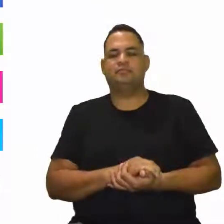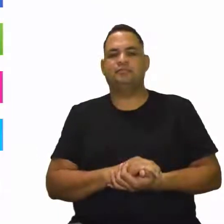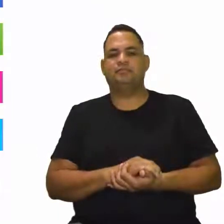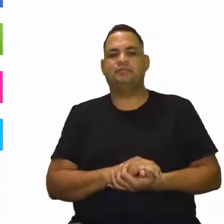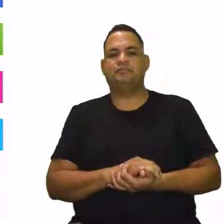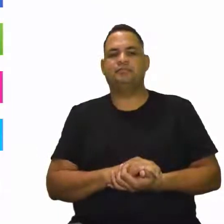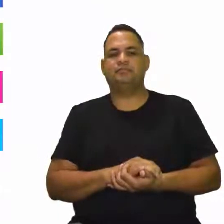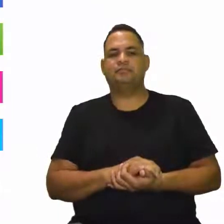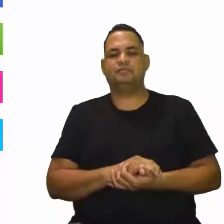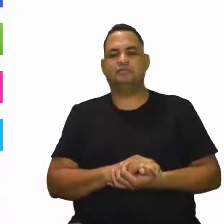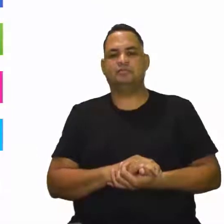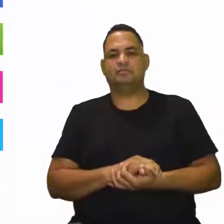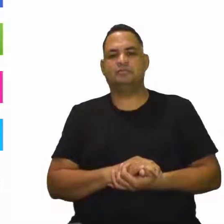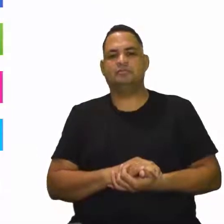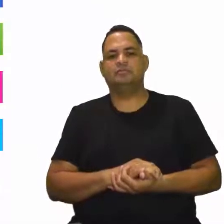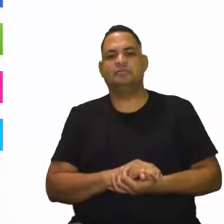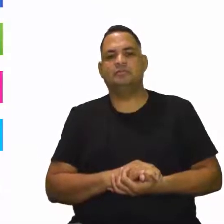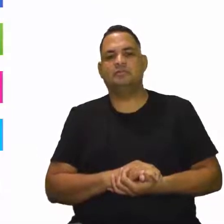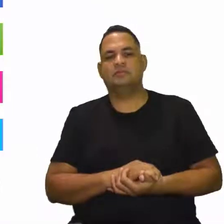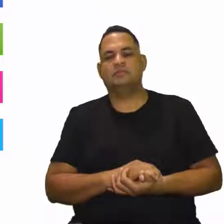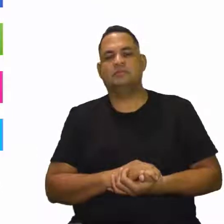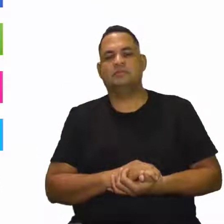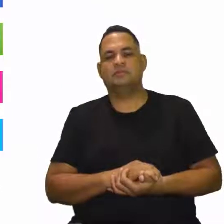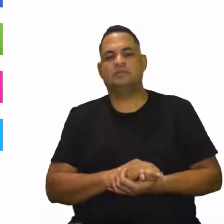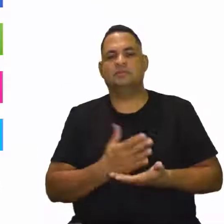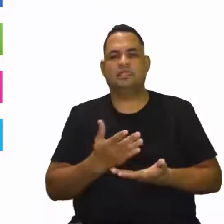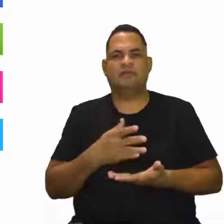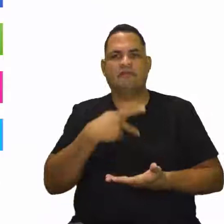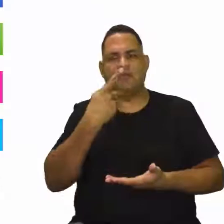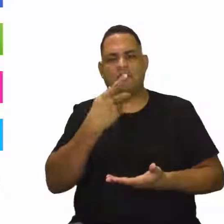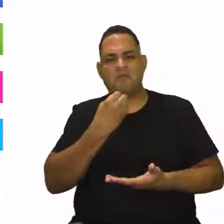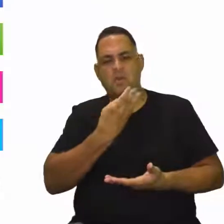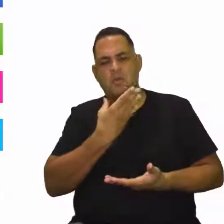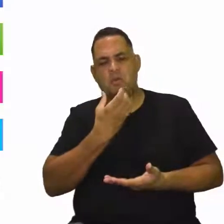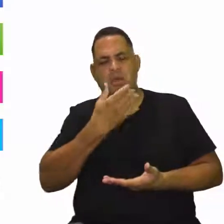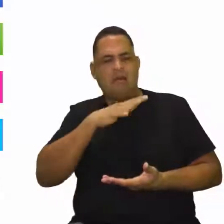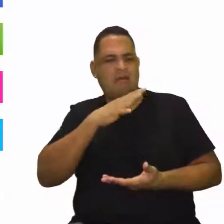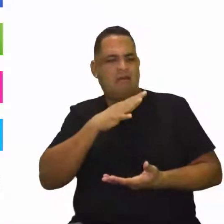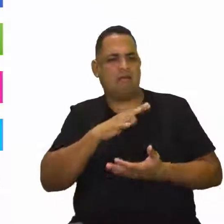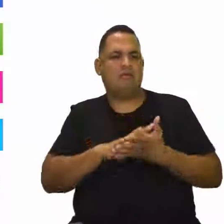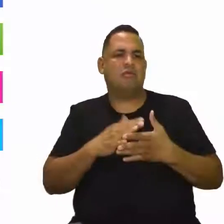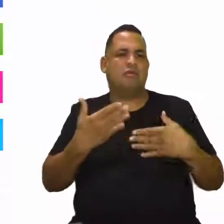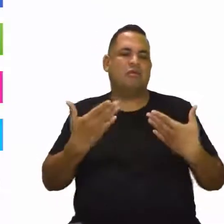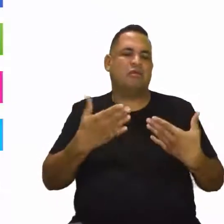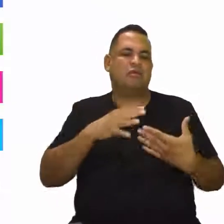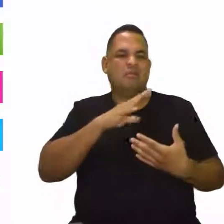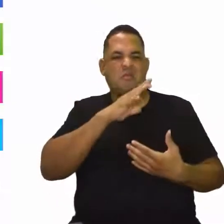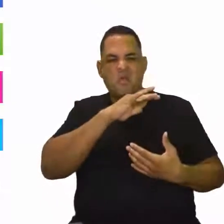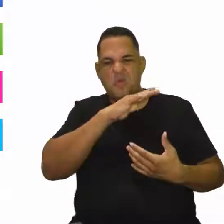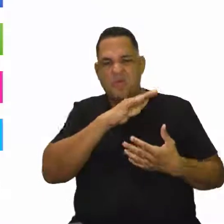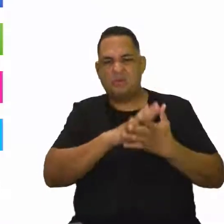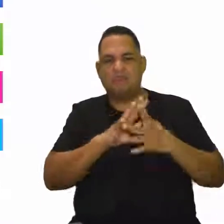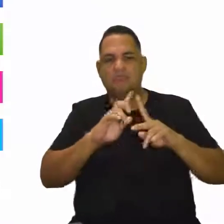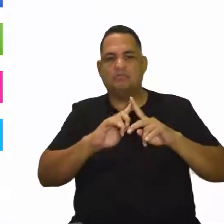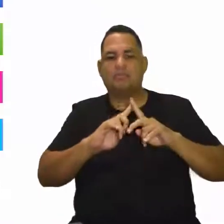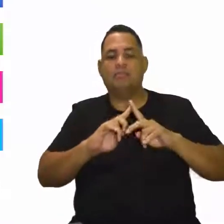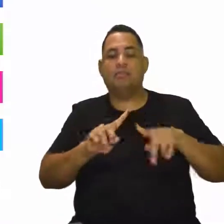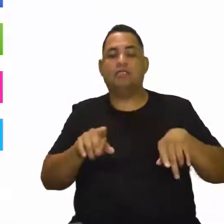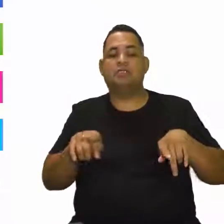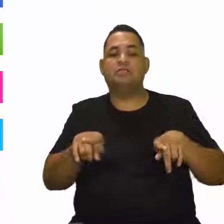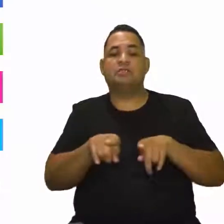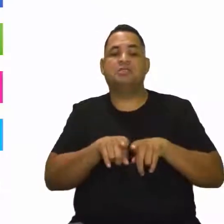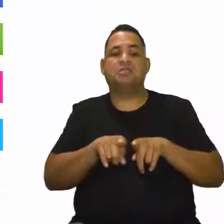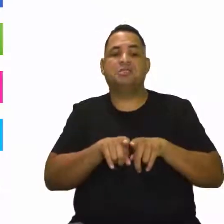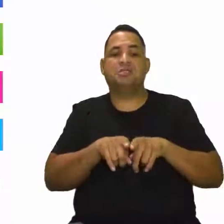Em contrapartida, né, a gente fala um bom, fala um ruim, né, dessas questões. Mas, em contrapartida, ele também tem uma perda de